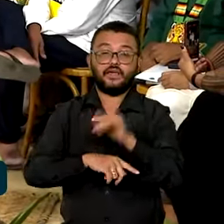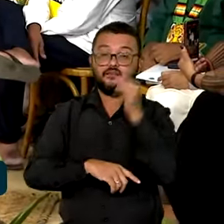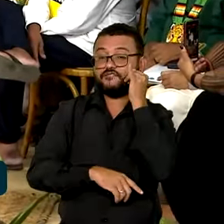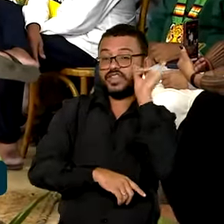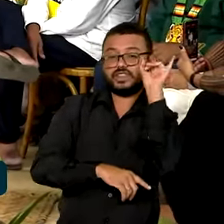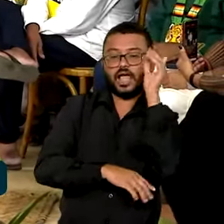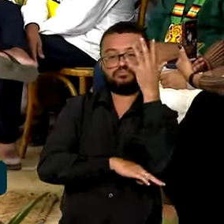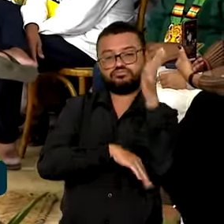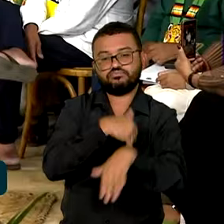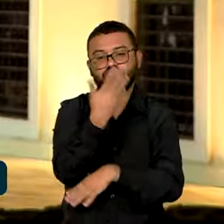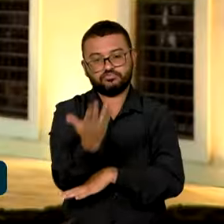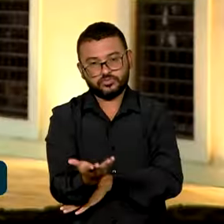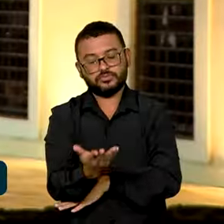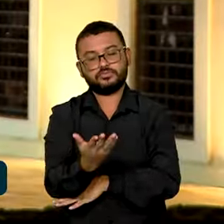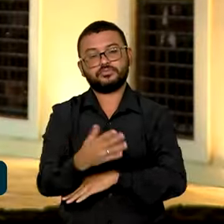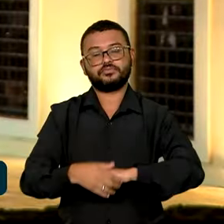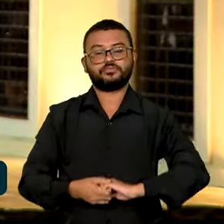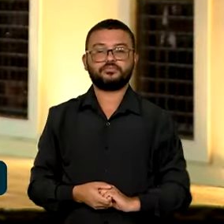desmate.